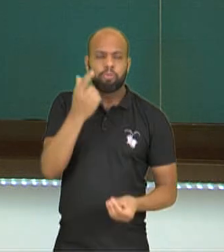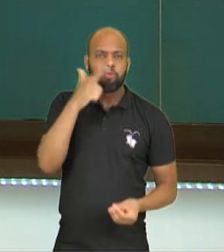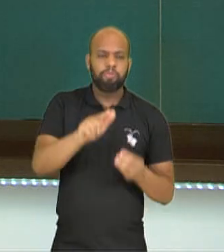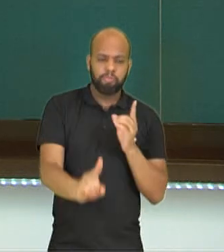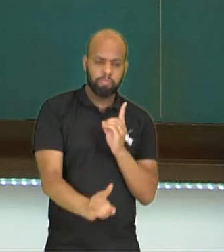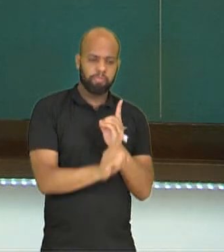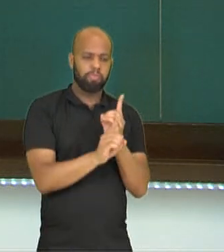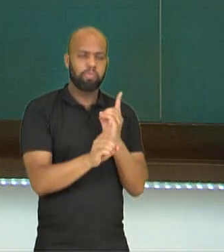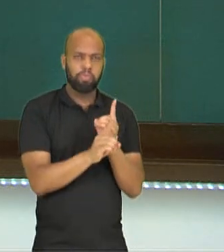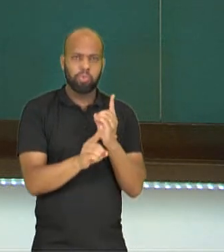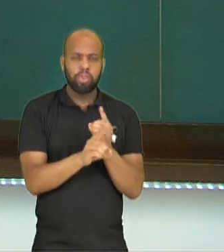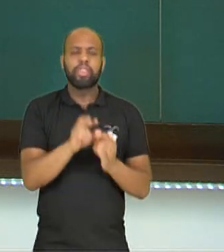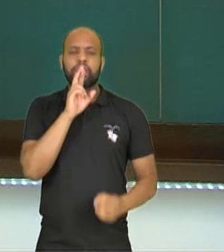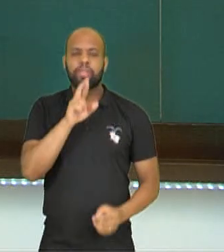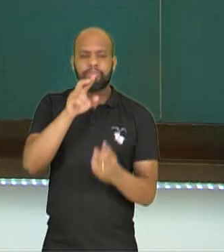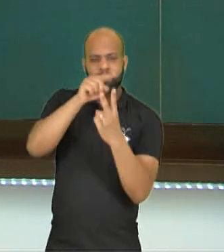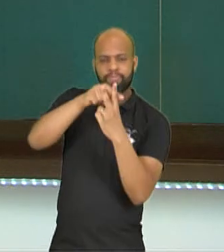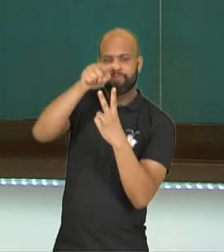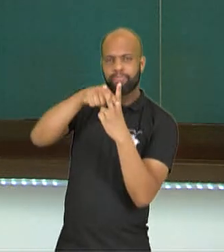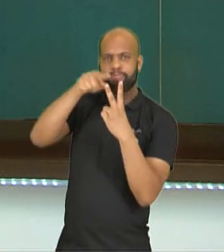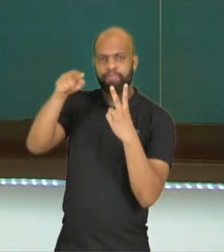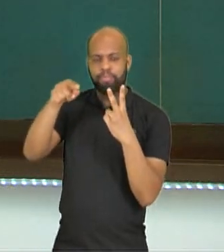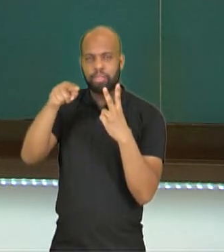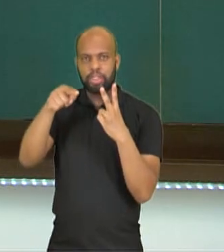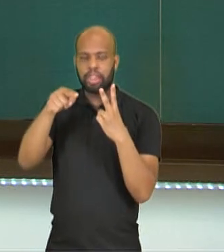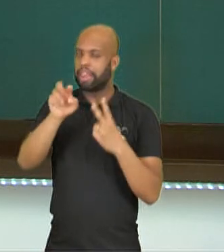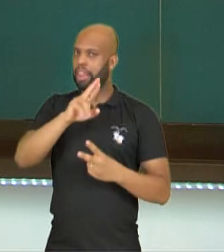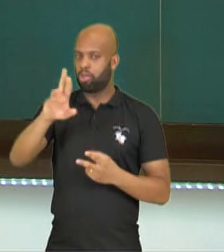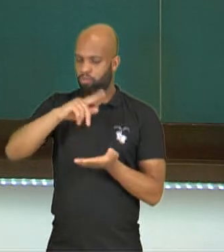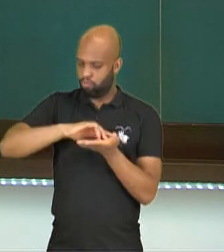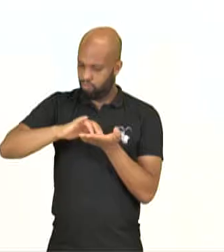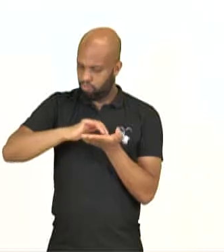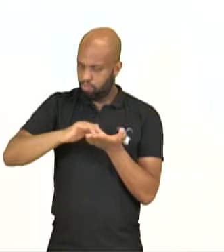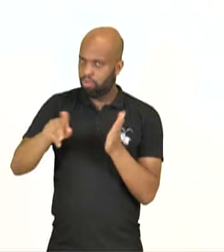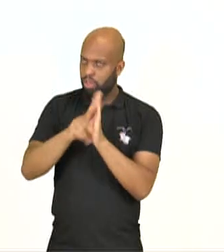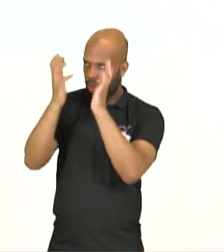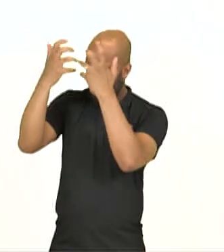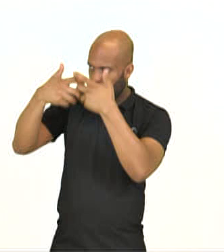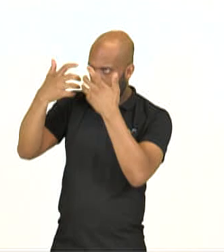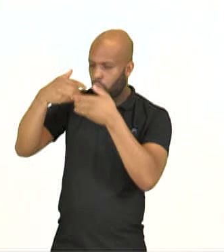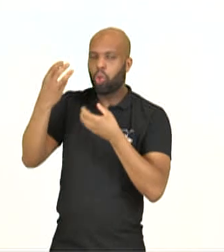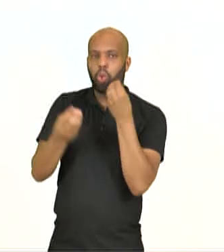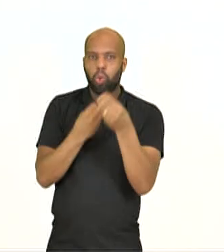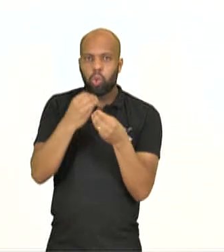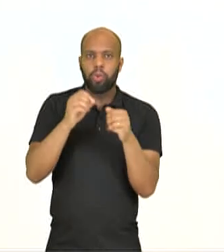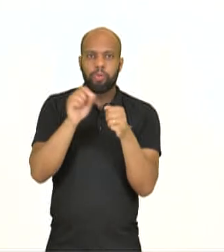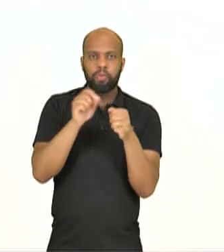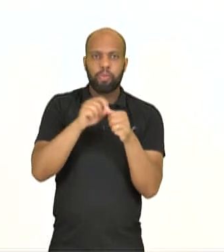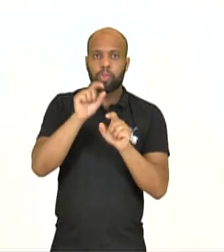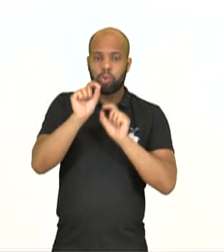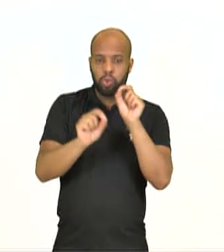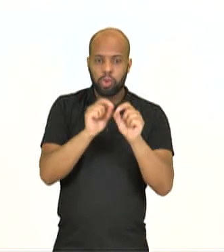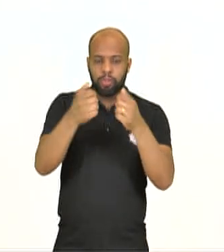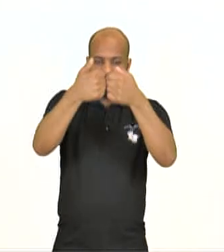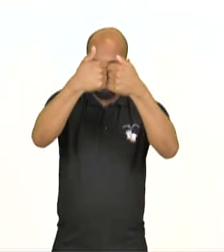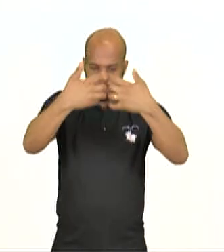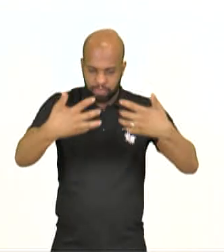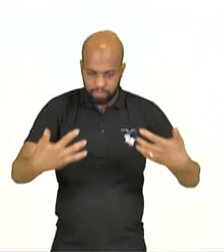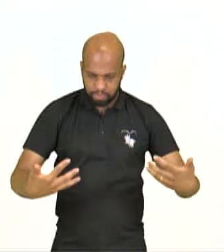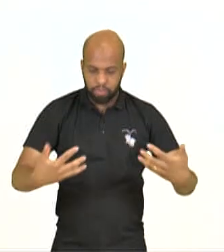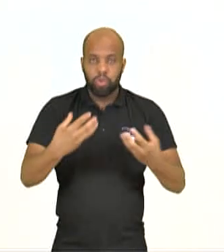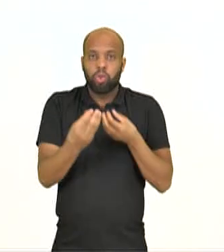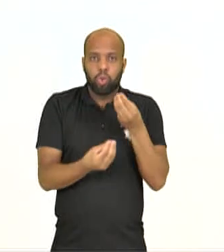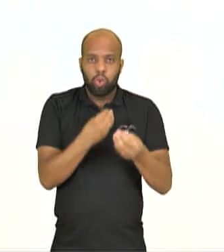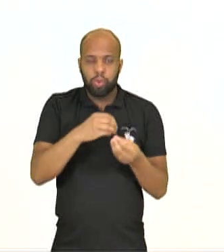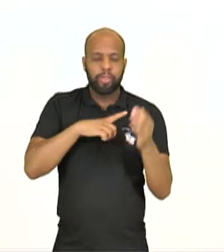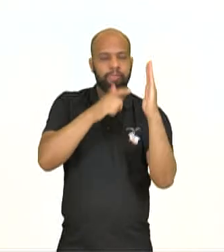o valor de uma raiz quadrada que não seja na calculadora? Eu posso fazer a fatoração. Eu vou dividindo ele em números primos até